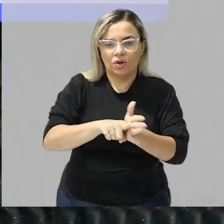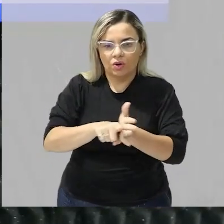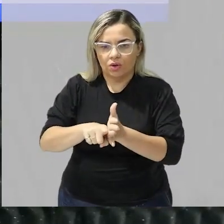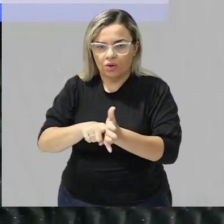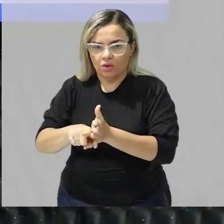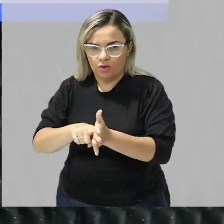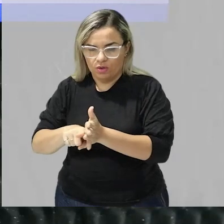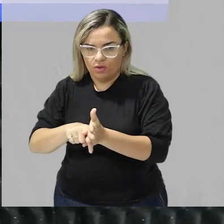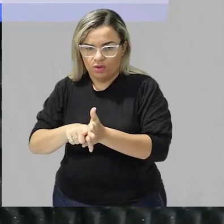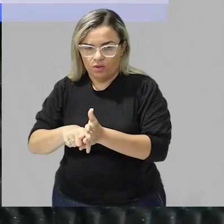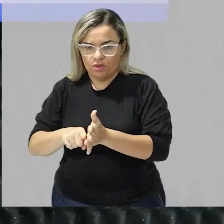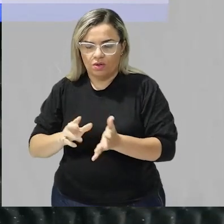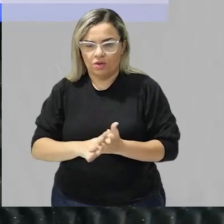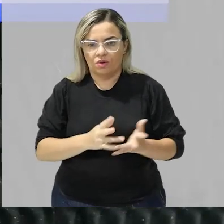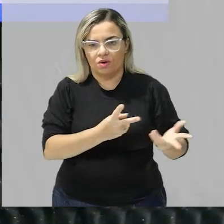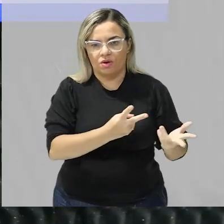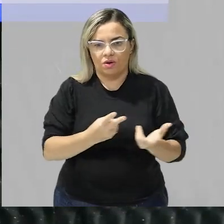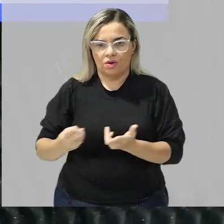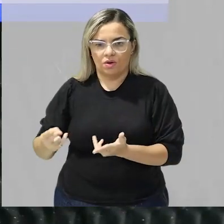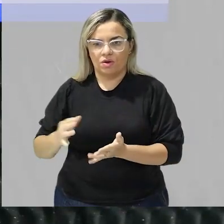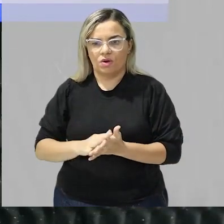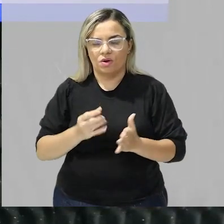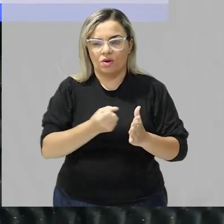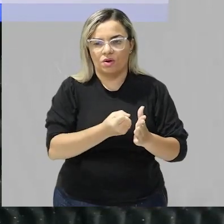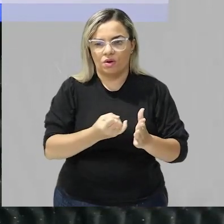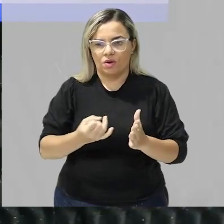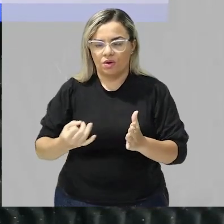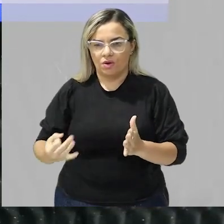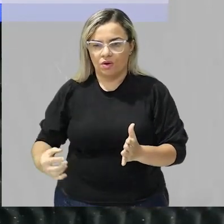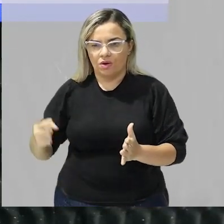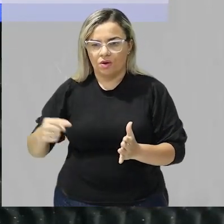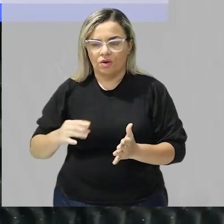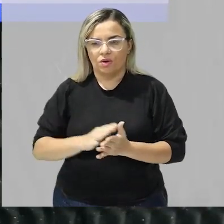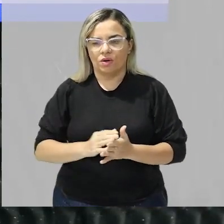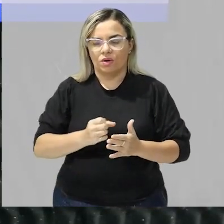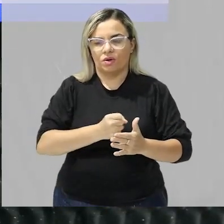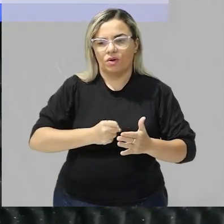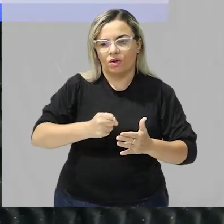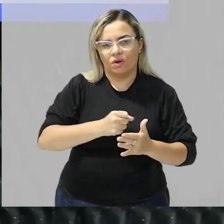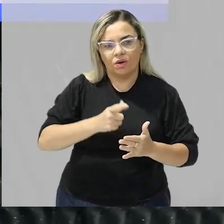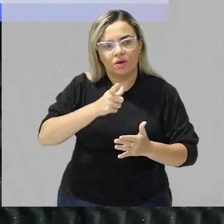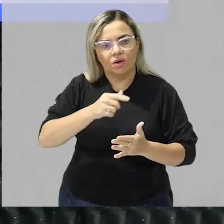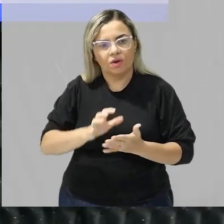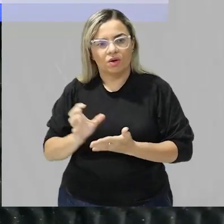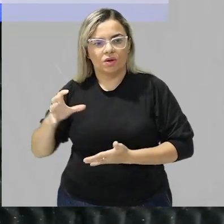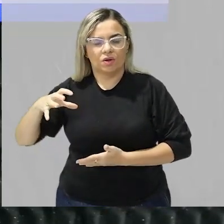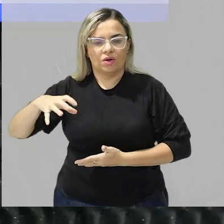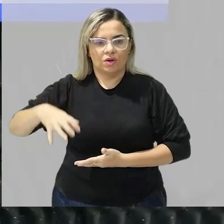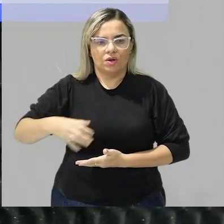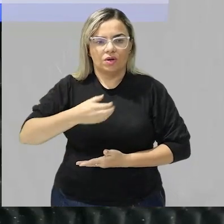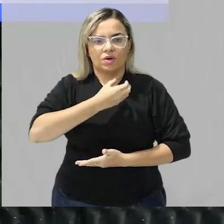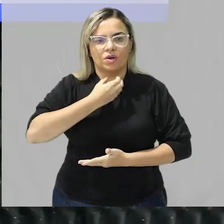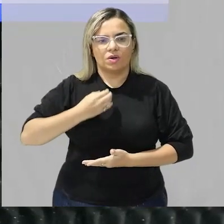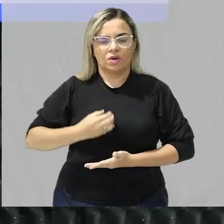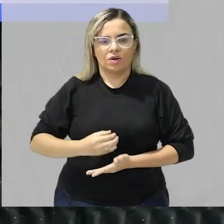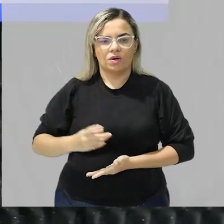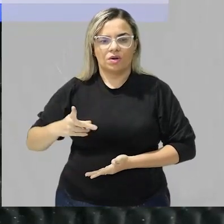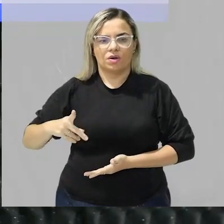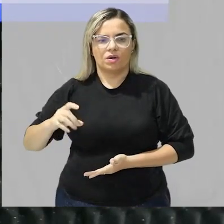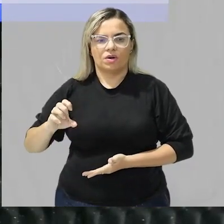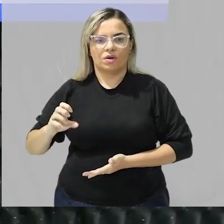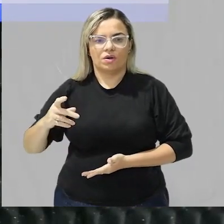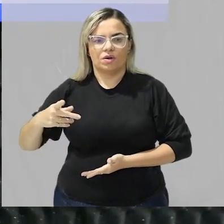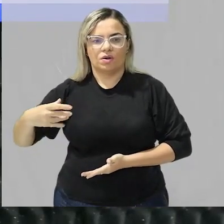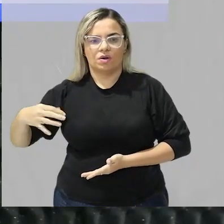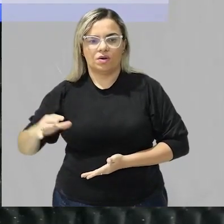colocou a mesma quantidade de solução aquosa da enzima digestiva pepsina em 5